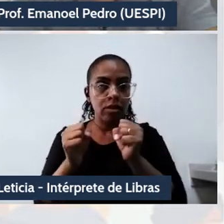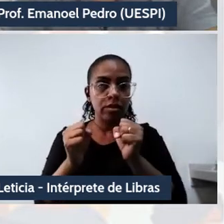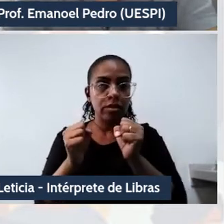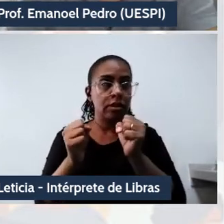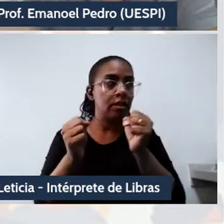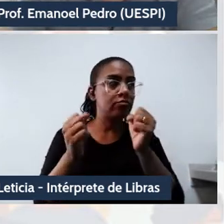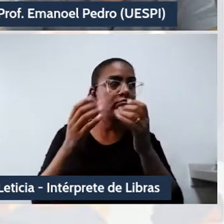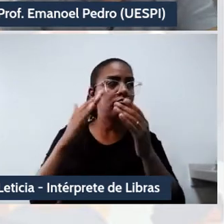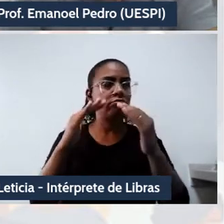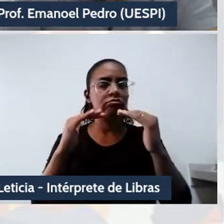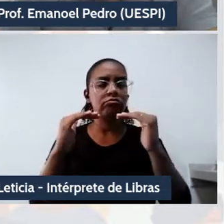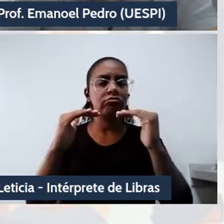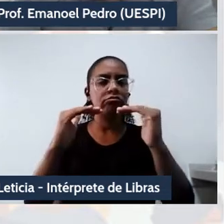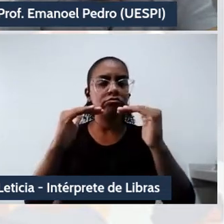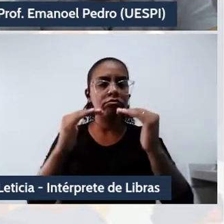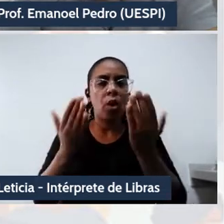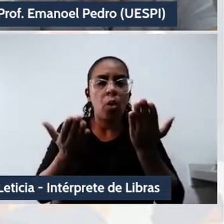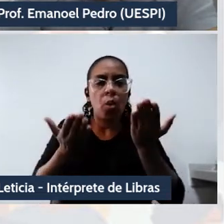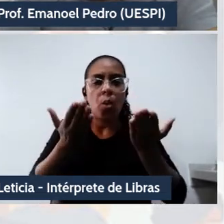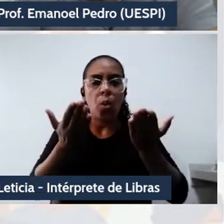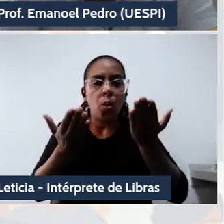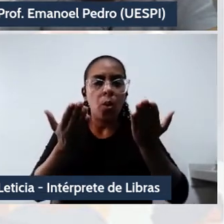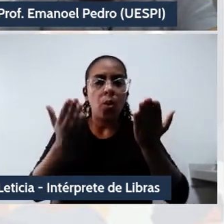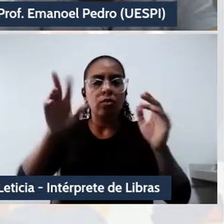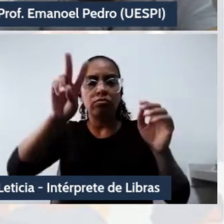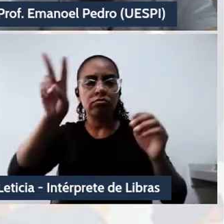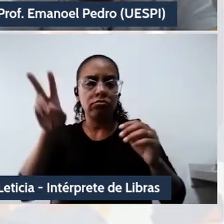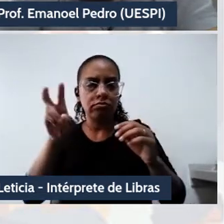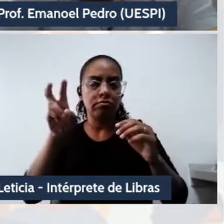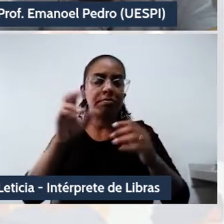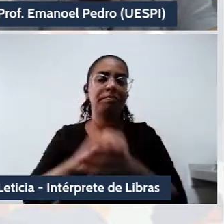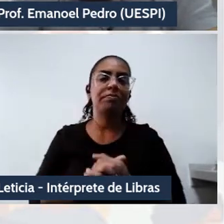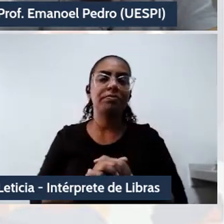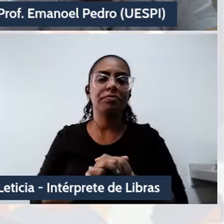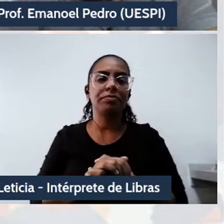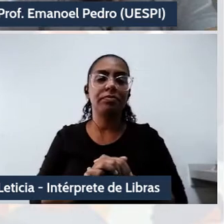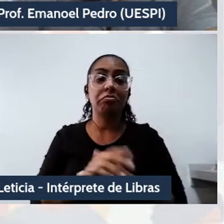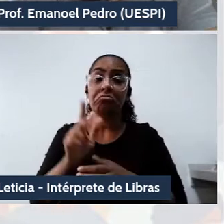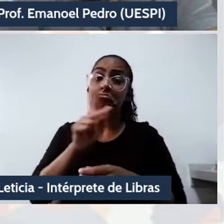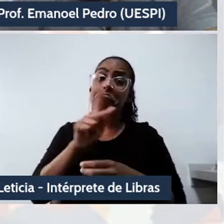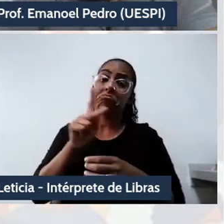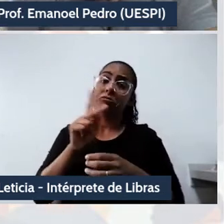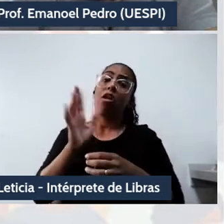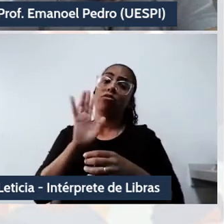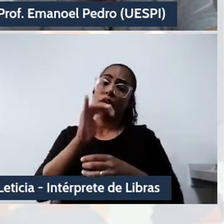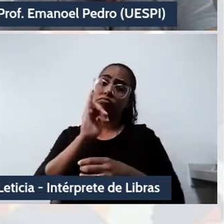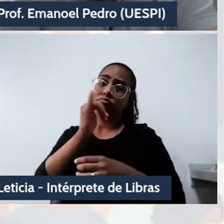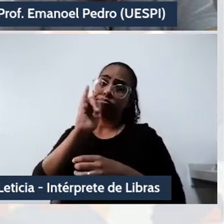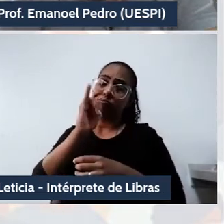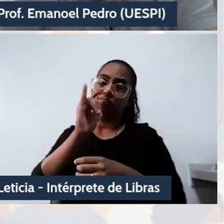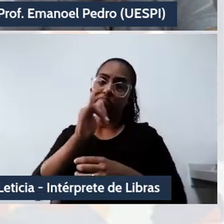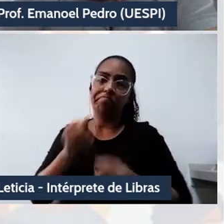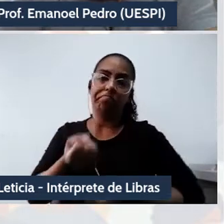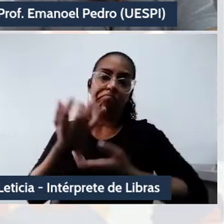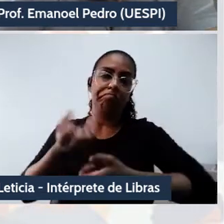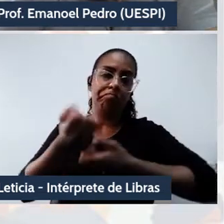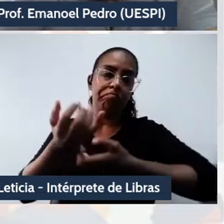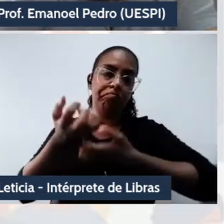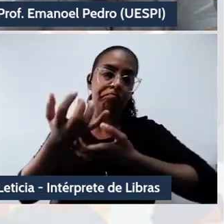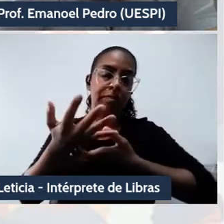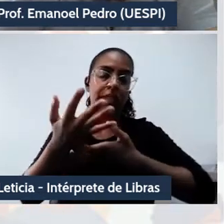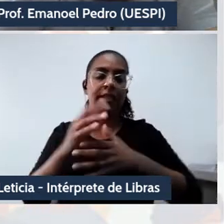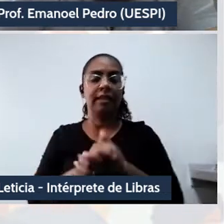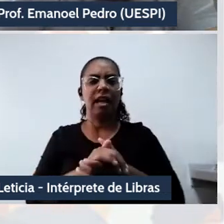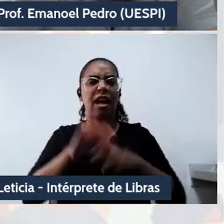dada comunicação. Fecho aspas. Se, conforme a própria professora argumenta, nos regimes autoritários é